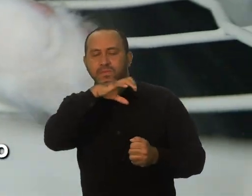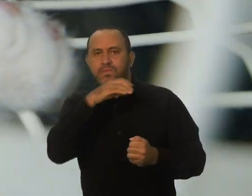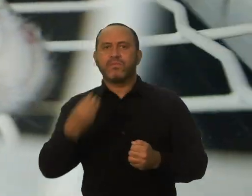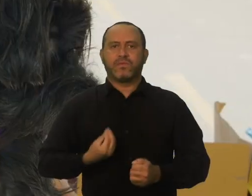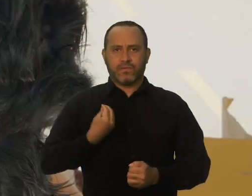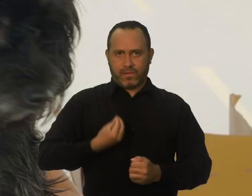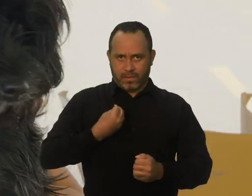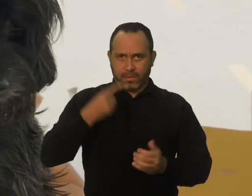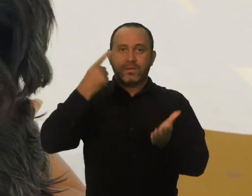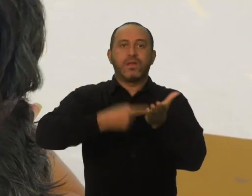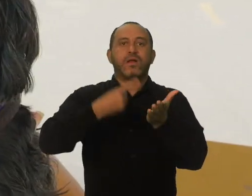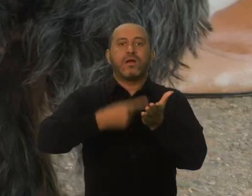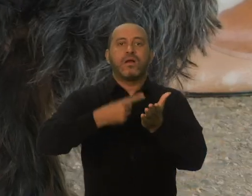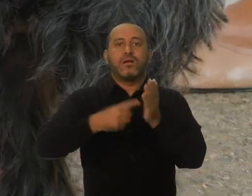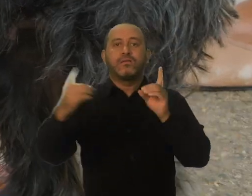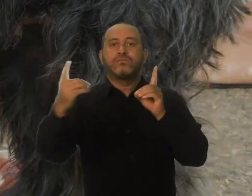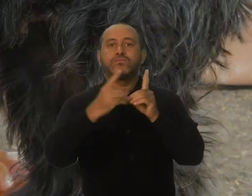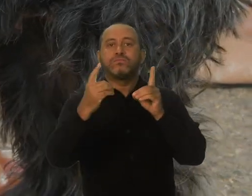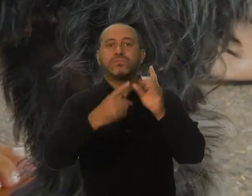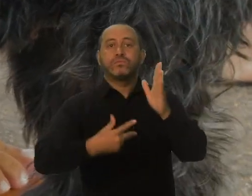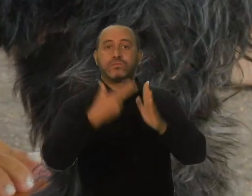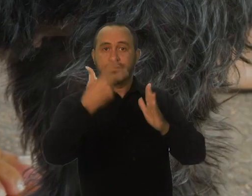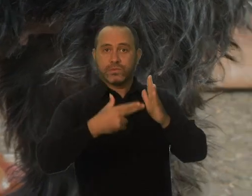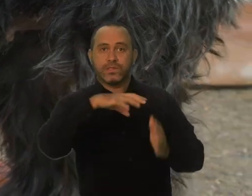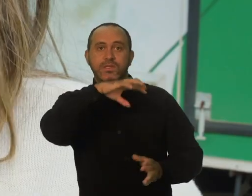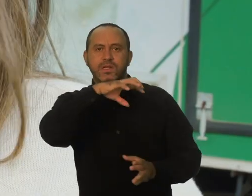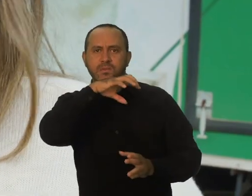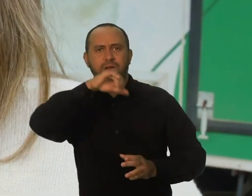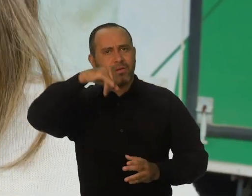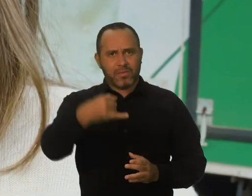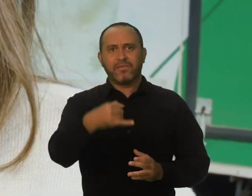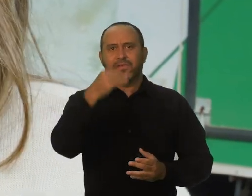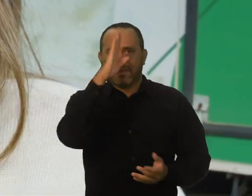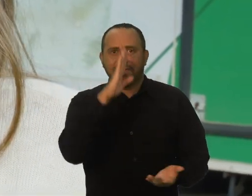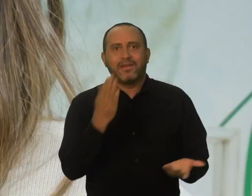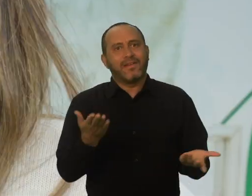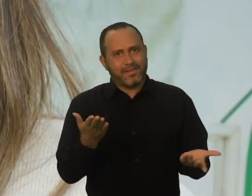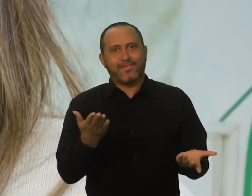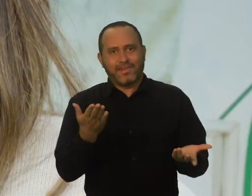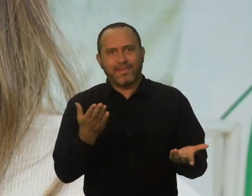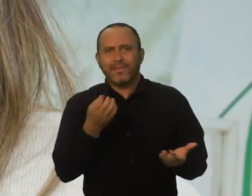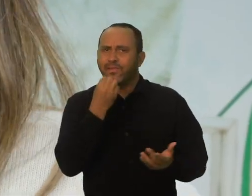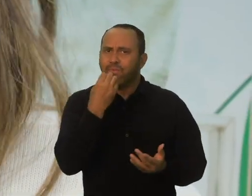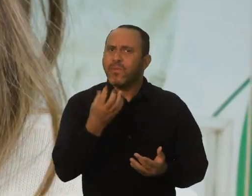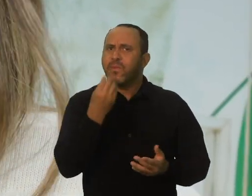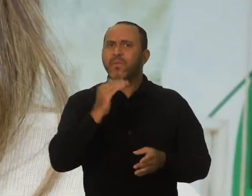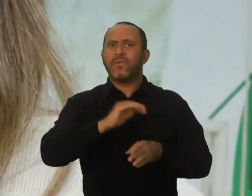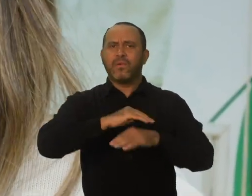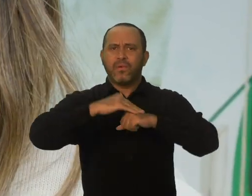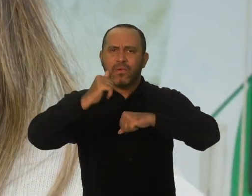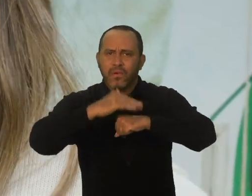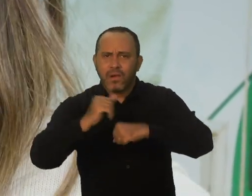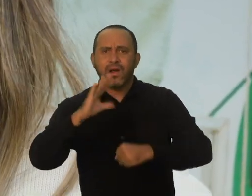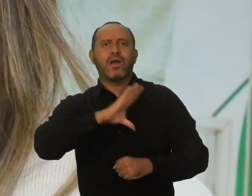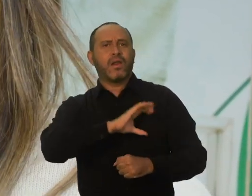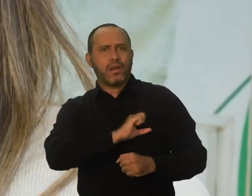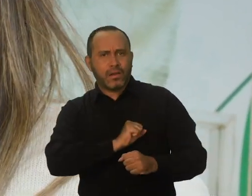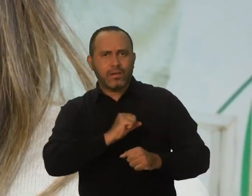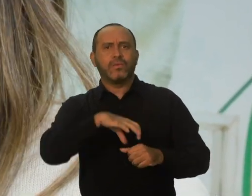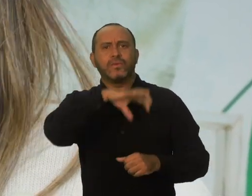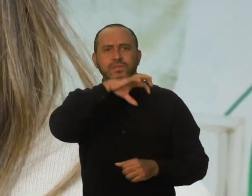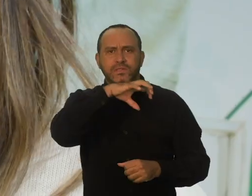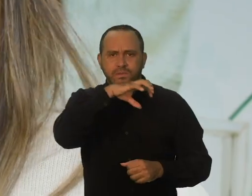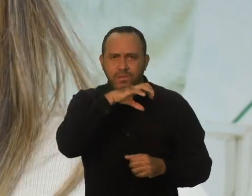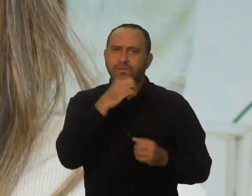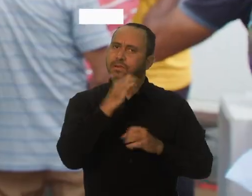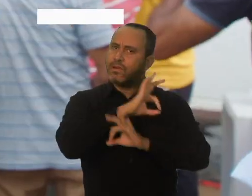com agendamento prévio de consultas e castração. Eu aproveitei que é de graça, né, e está sendo muito bem tratado, com muito amor, muito carinho.